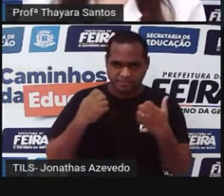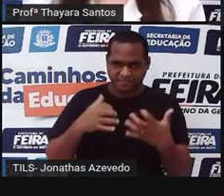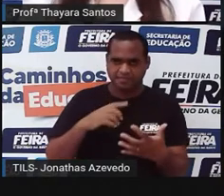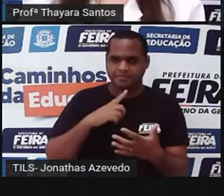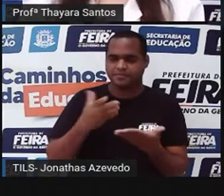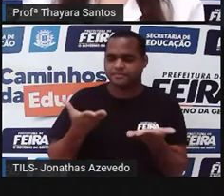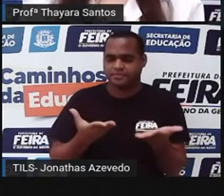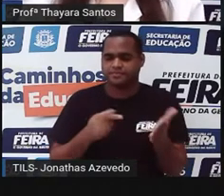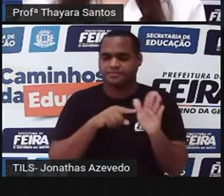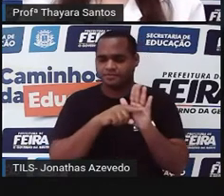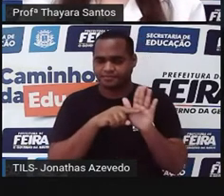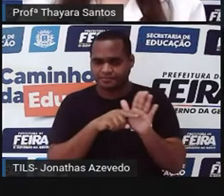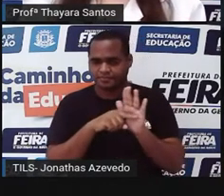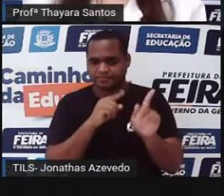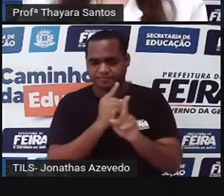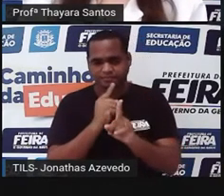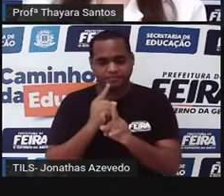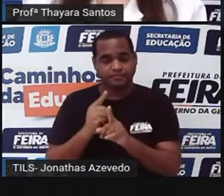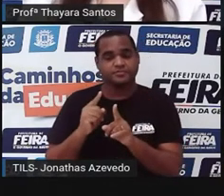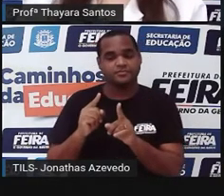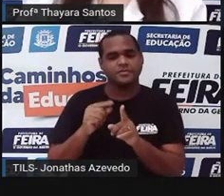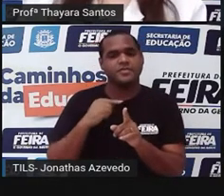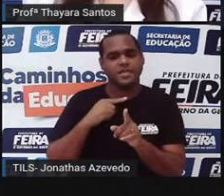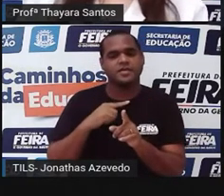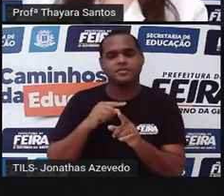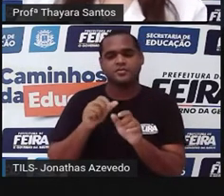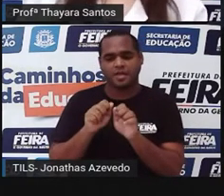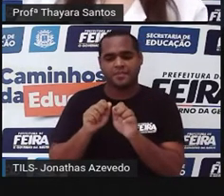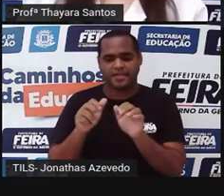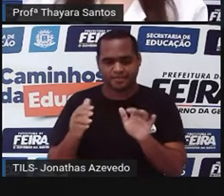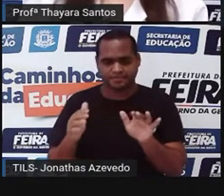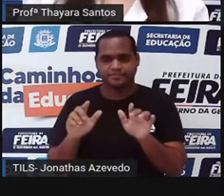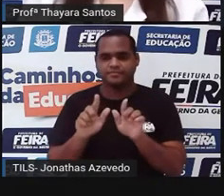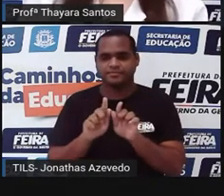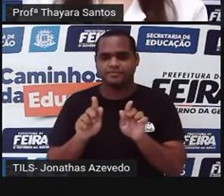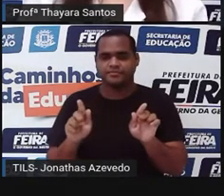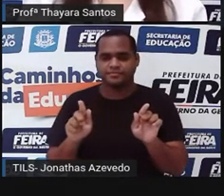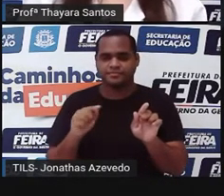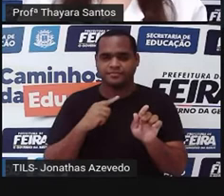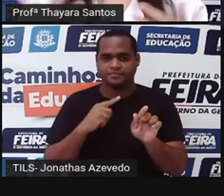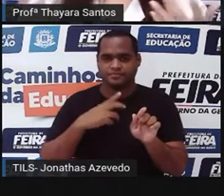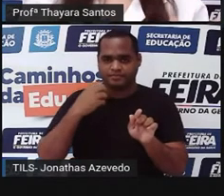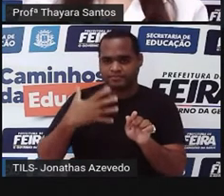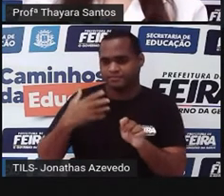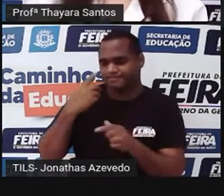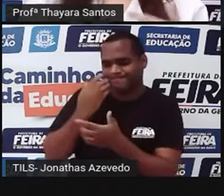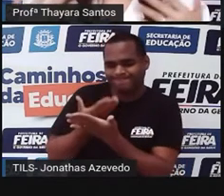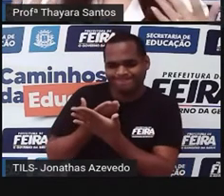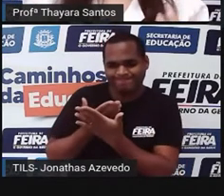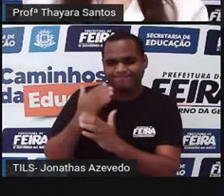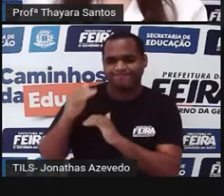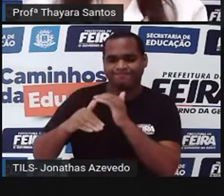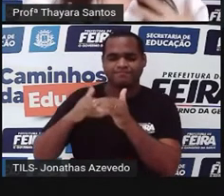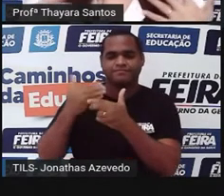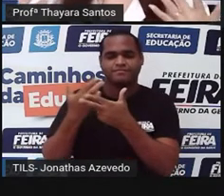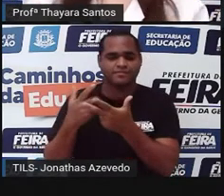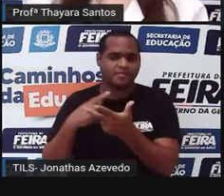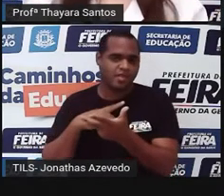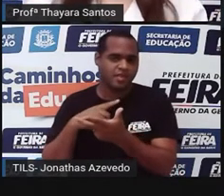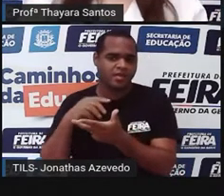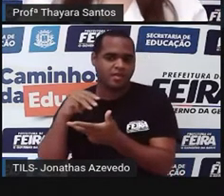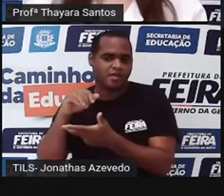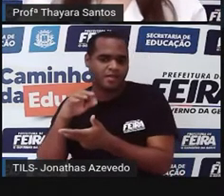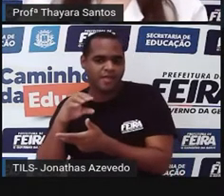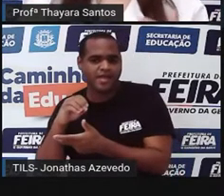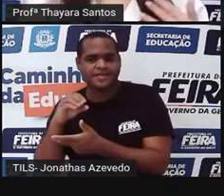hoje a gente sabe que é através dos gametas. E os estudos de evolução, né? Que começaram aí com Lamarck, com